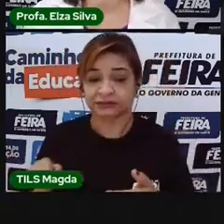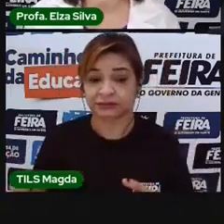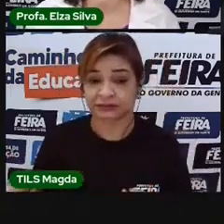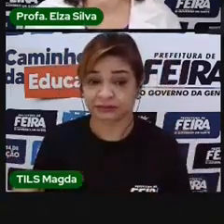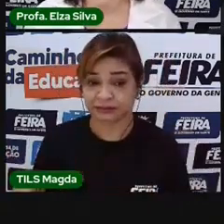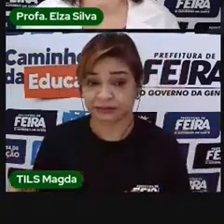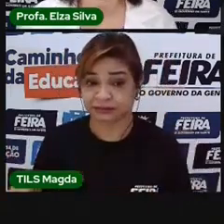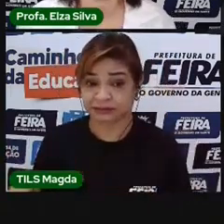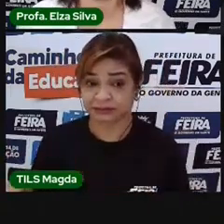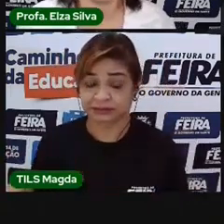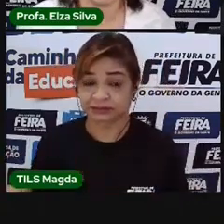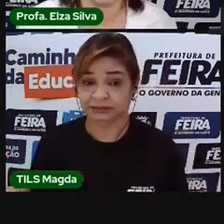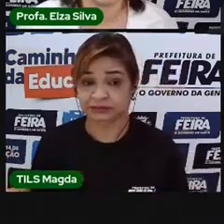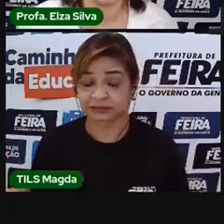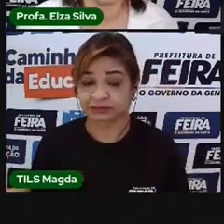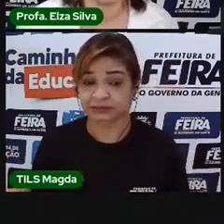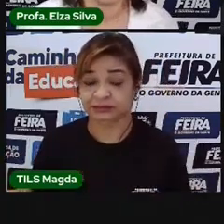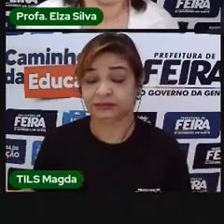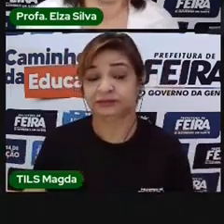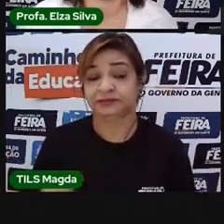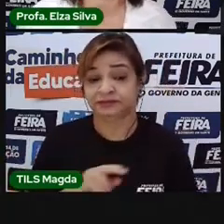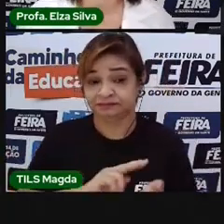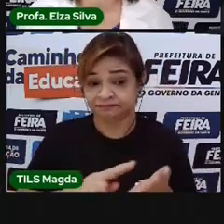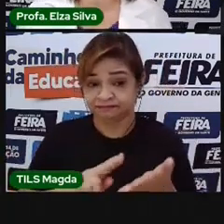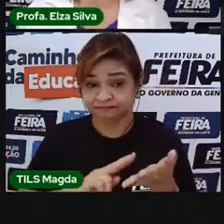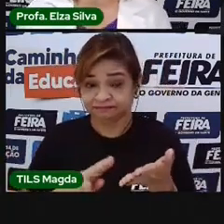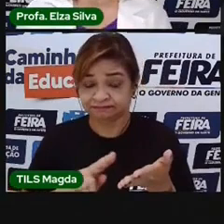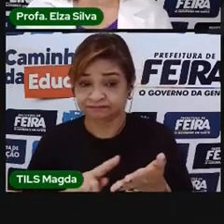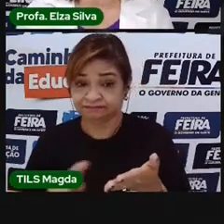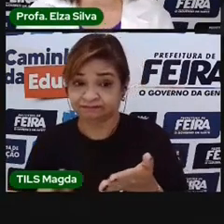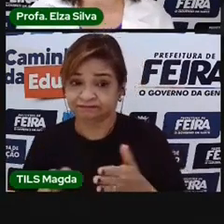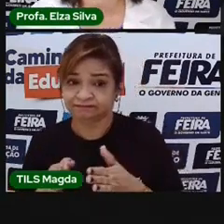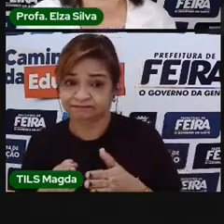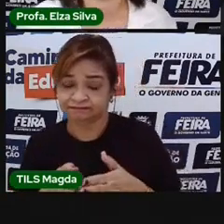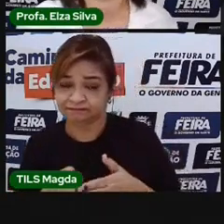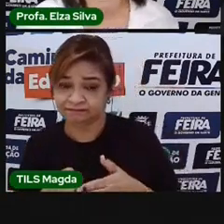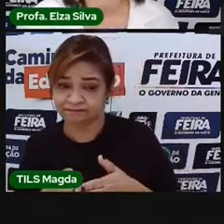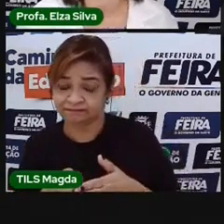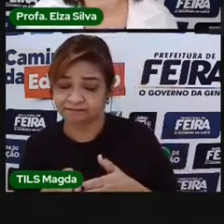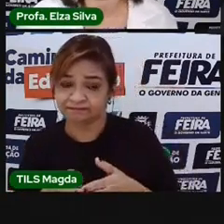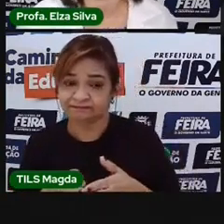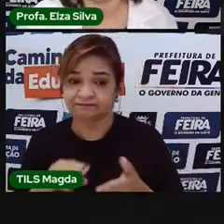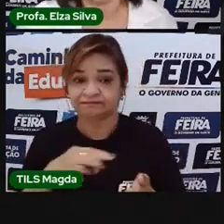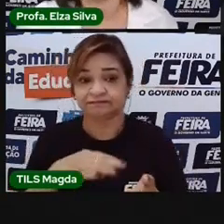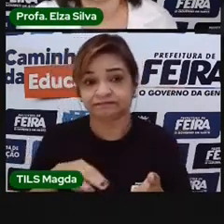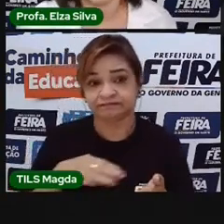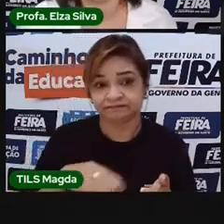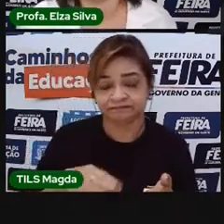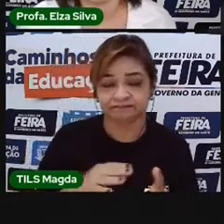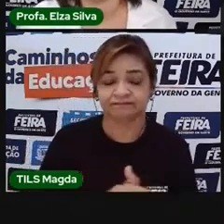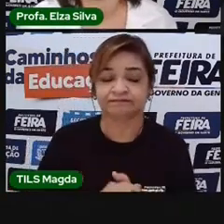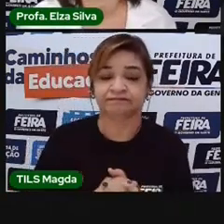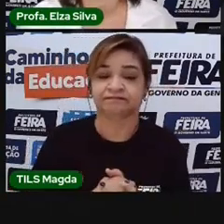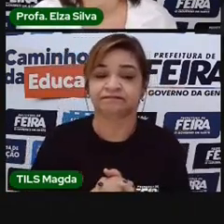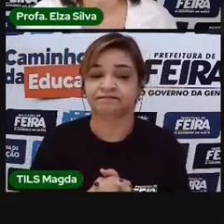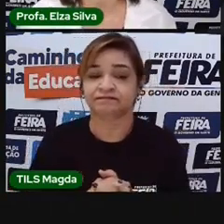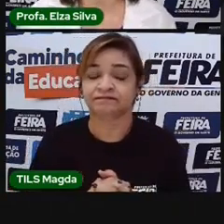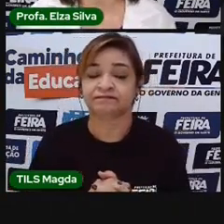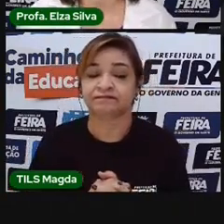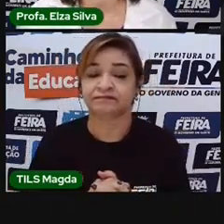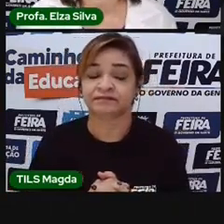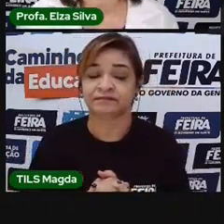e você faz a sua inscrição. Vai te pedir o teu e-mail do Gertudo, o teu e-mail.